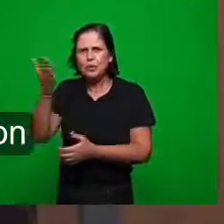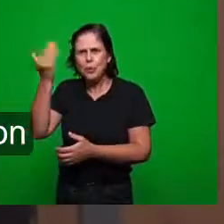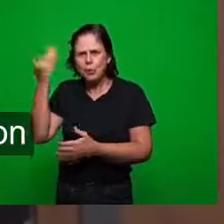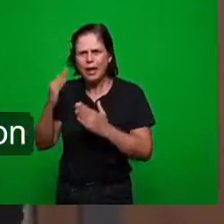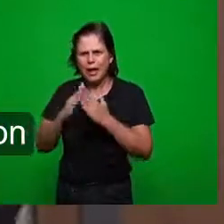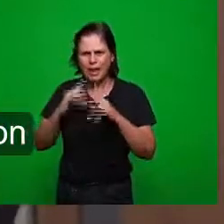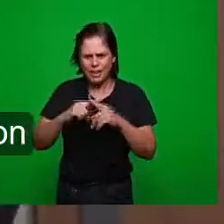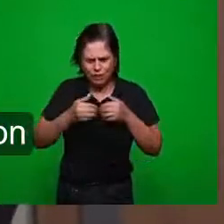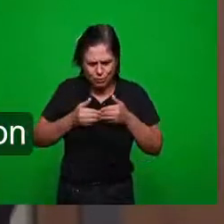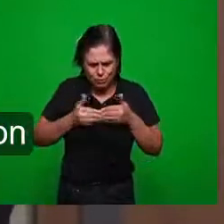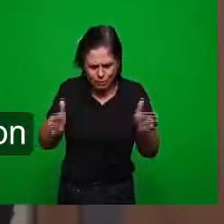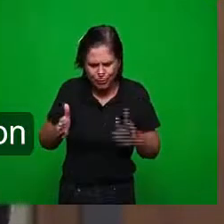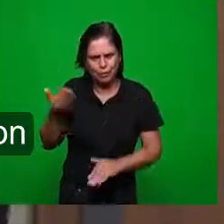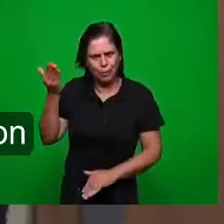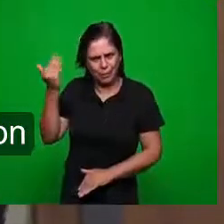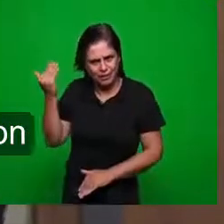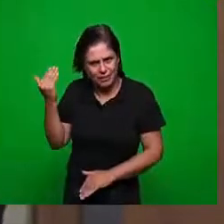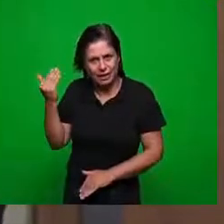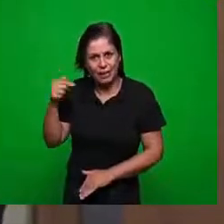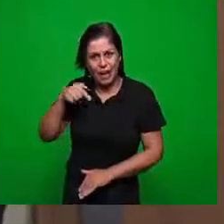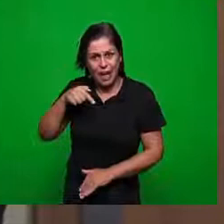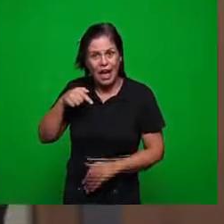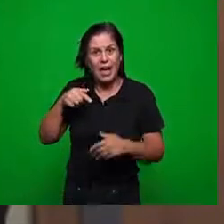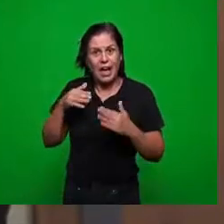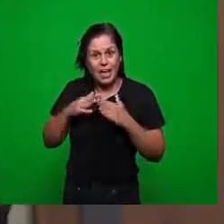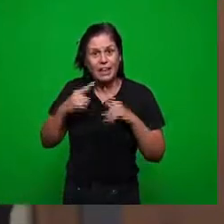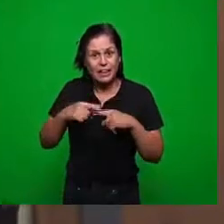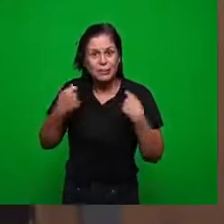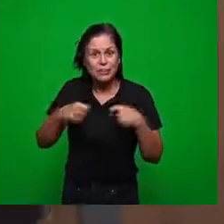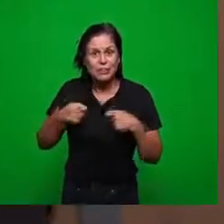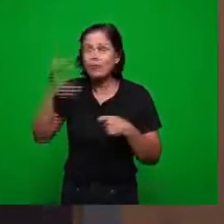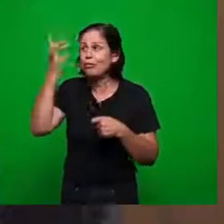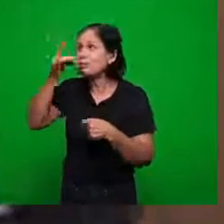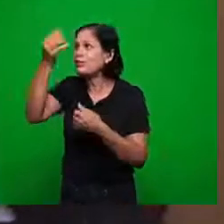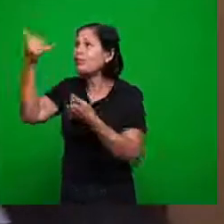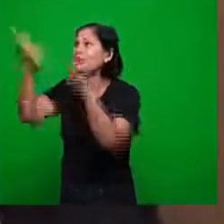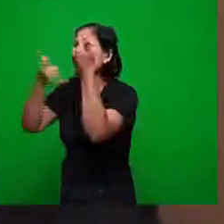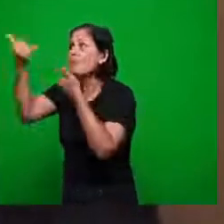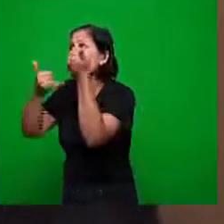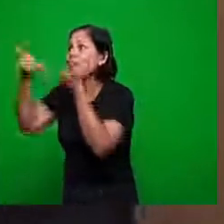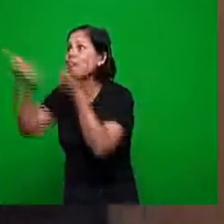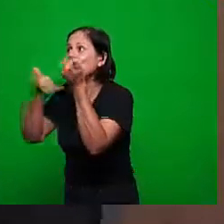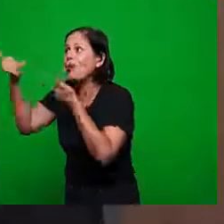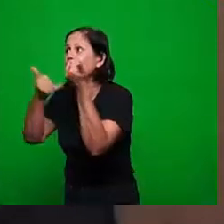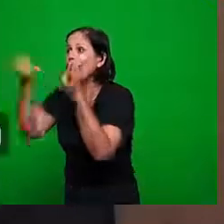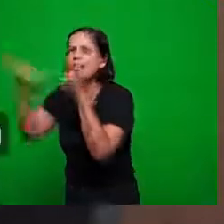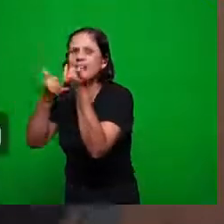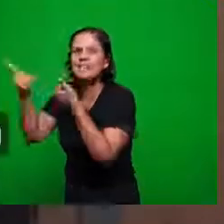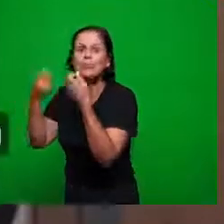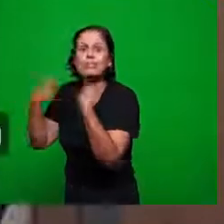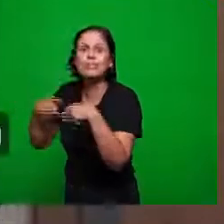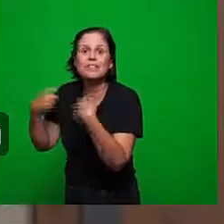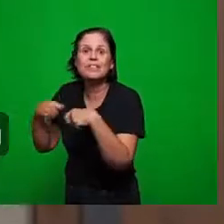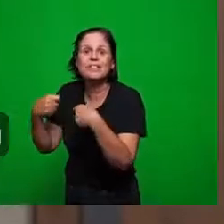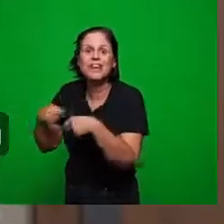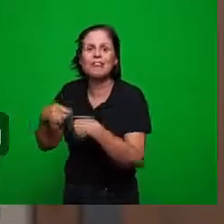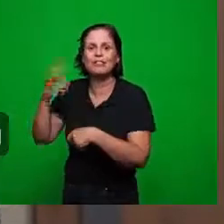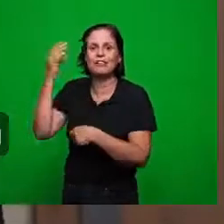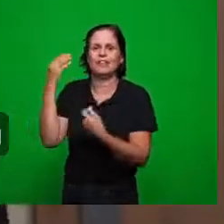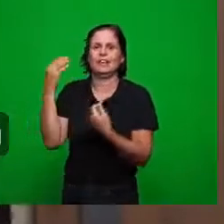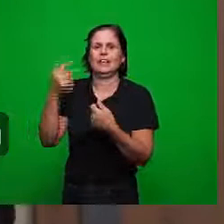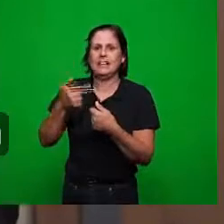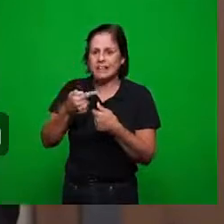ela tinha que ter as informações do espírito santo e ela vai ter essas informações do espírito do senhor